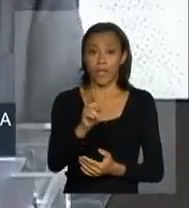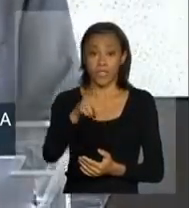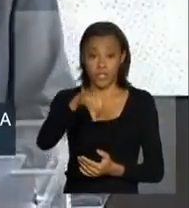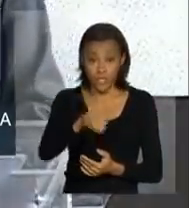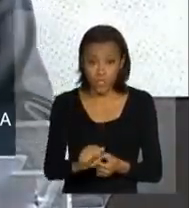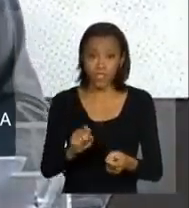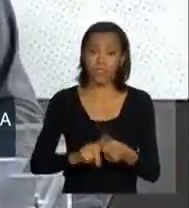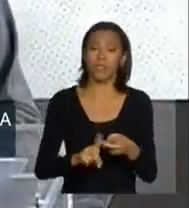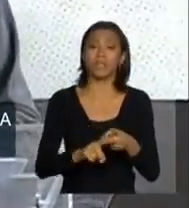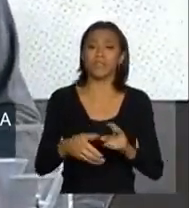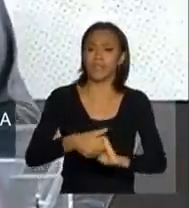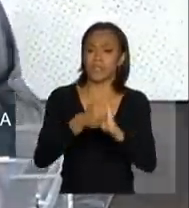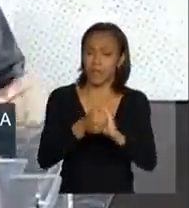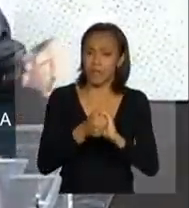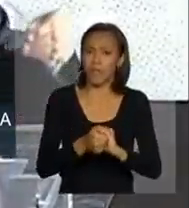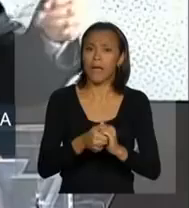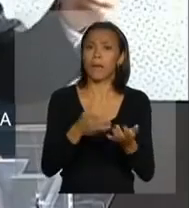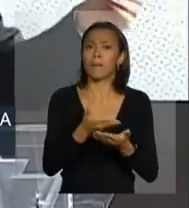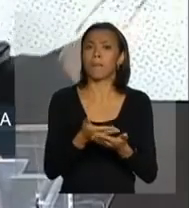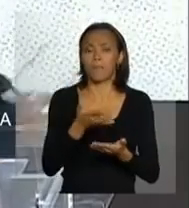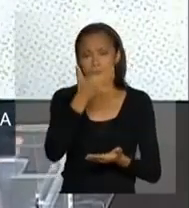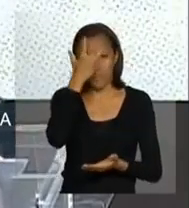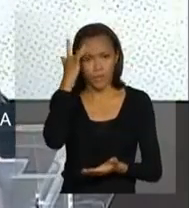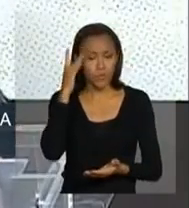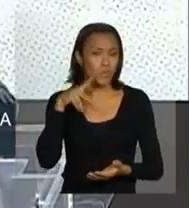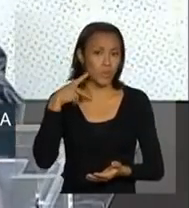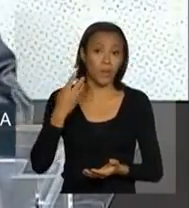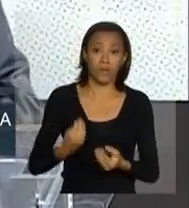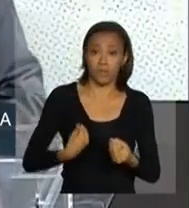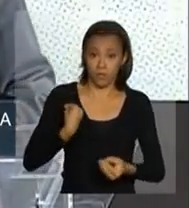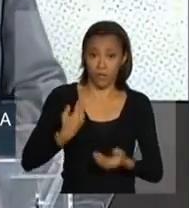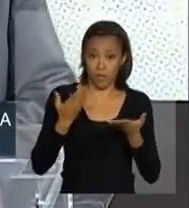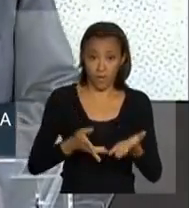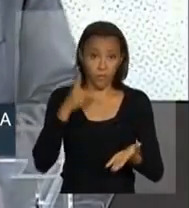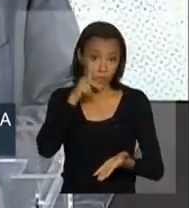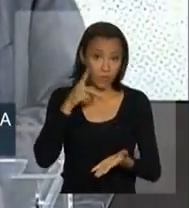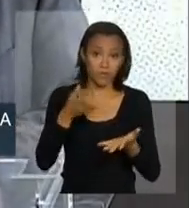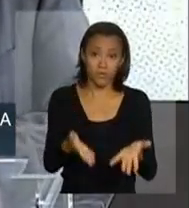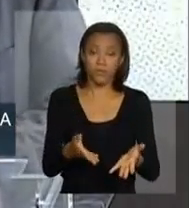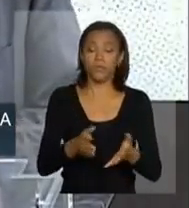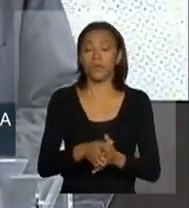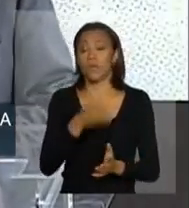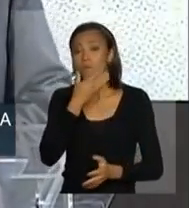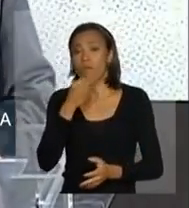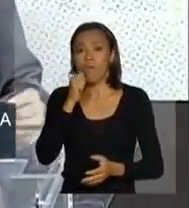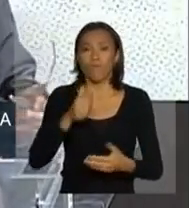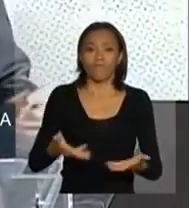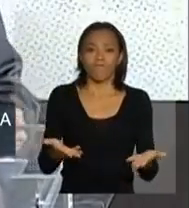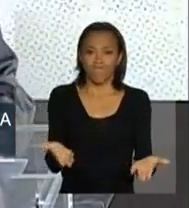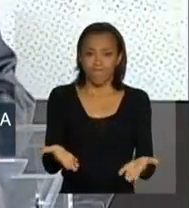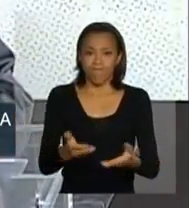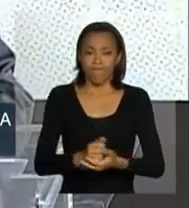Pellegrini, saudar os senhores parlamentares que estão aqui presentes, senhoras e senhores,